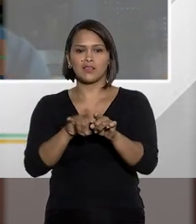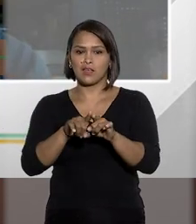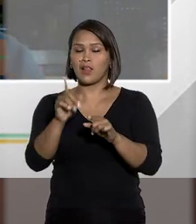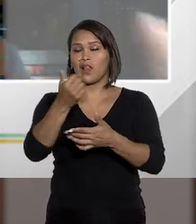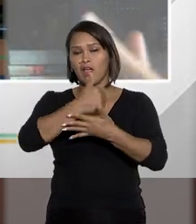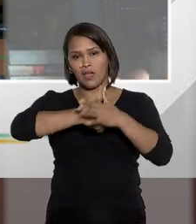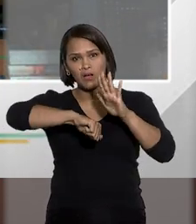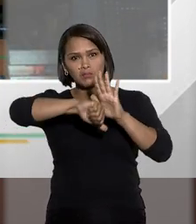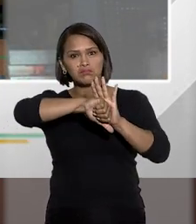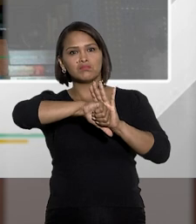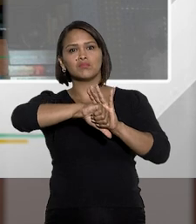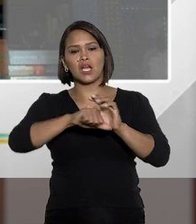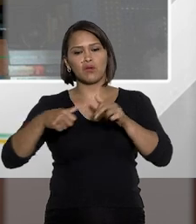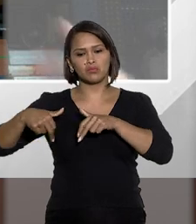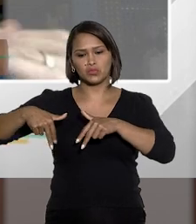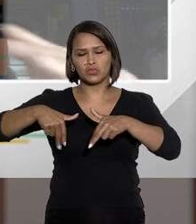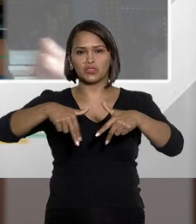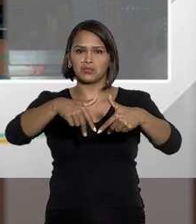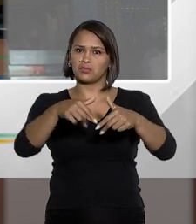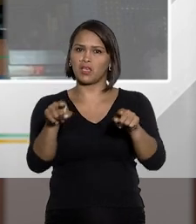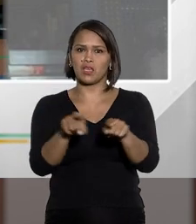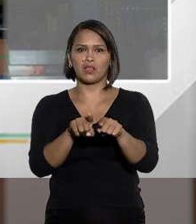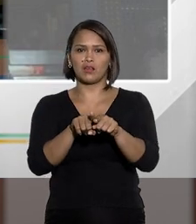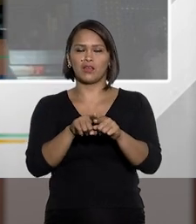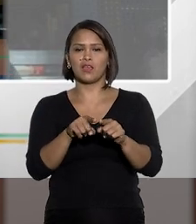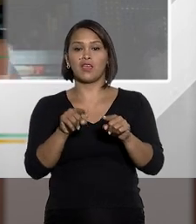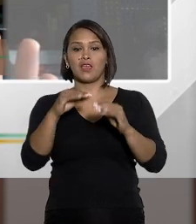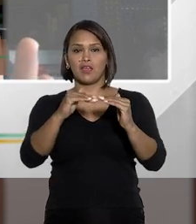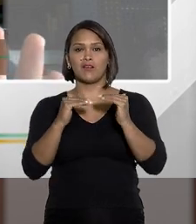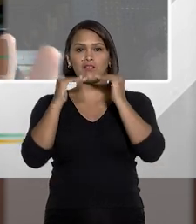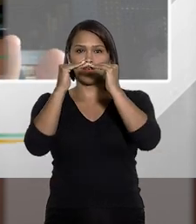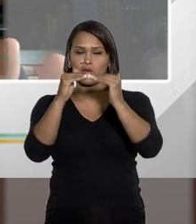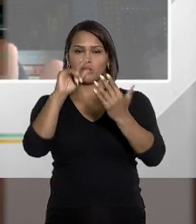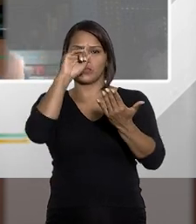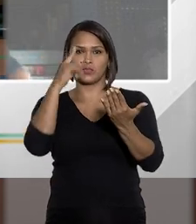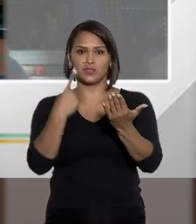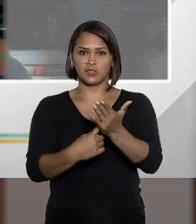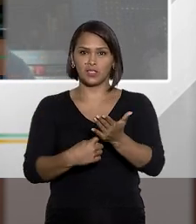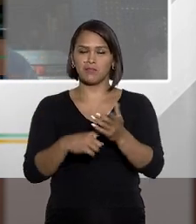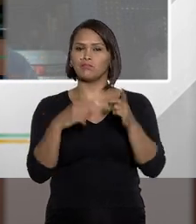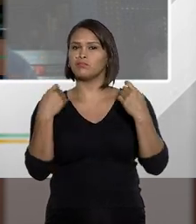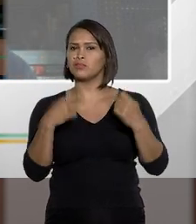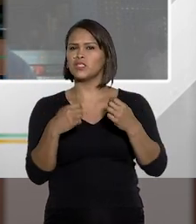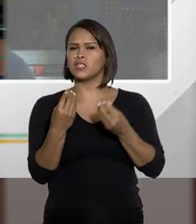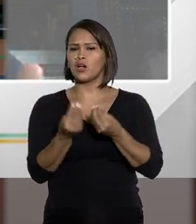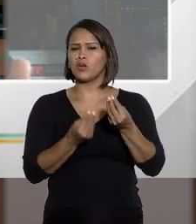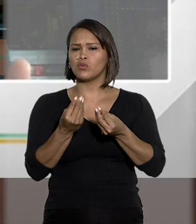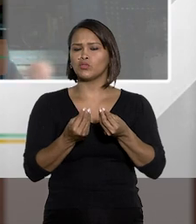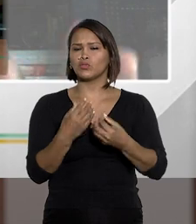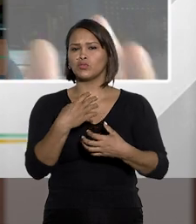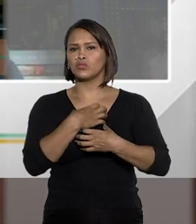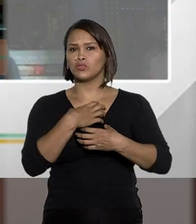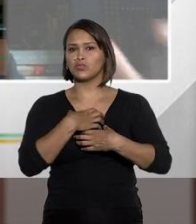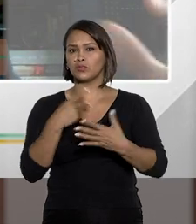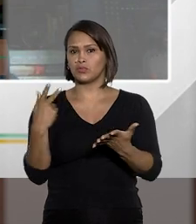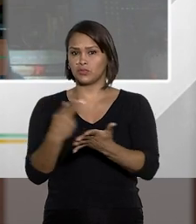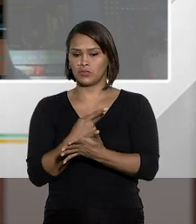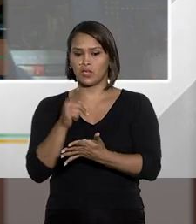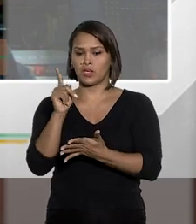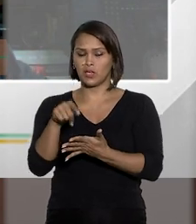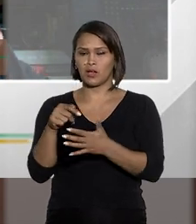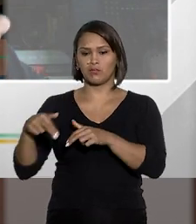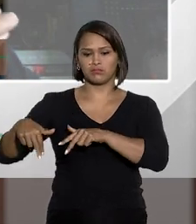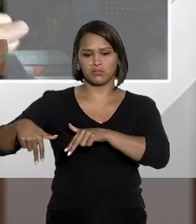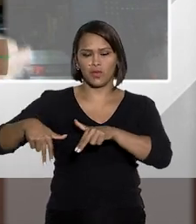perp walk lá nos Estados Unidos e a Suprema Corte decidiu que, a depender da forma como se